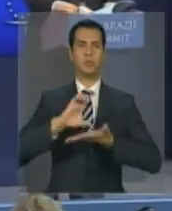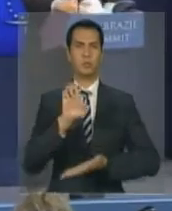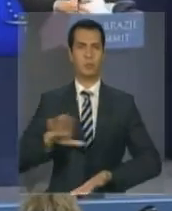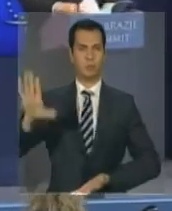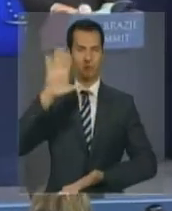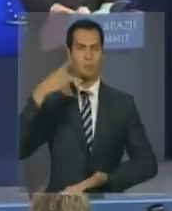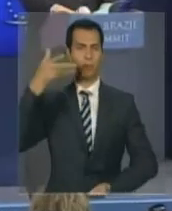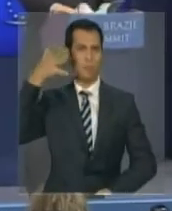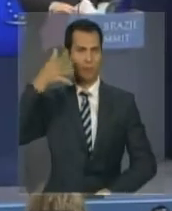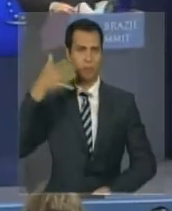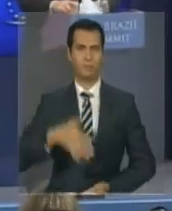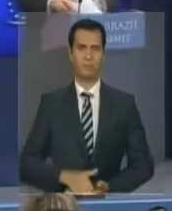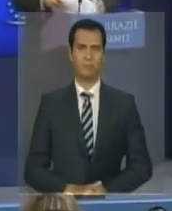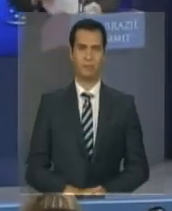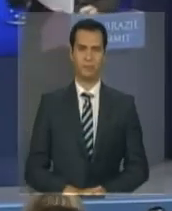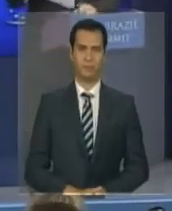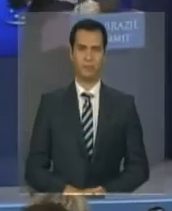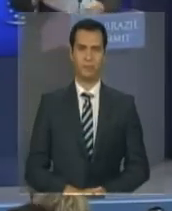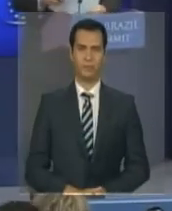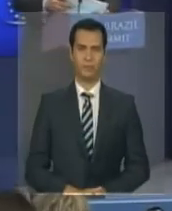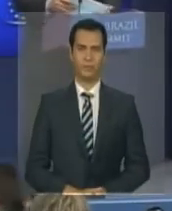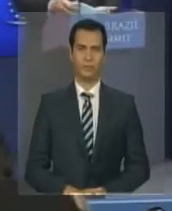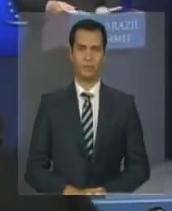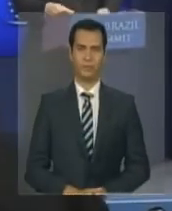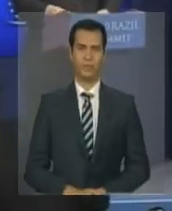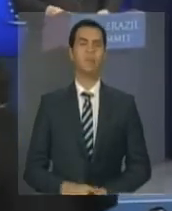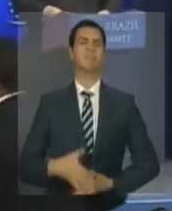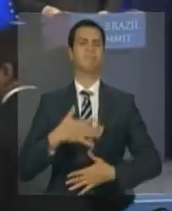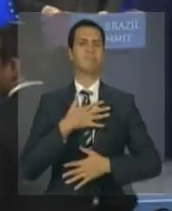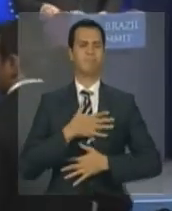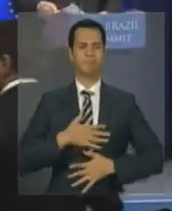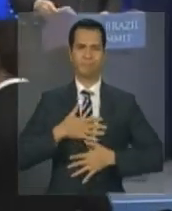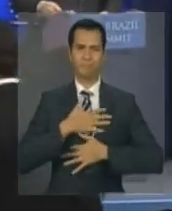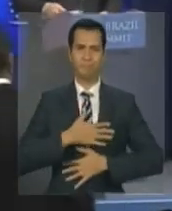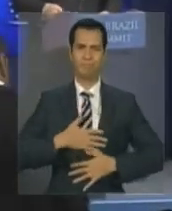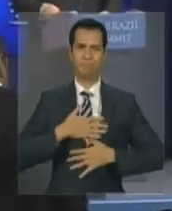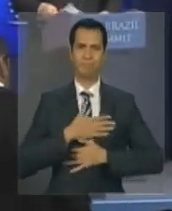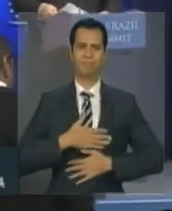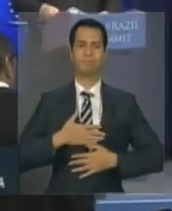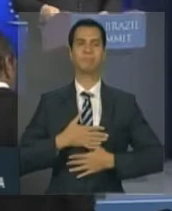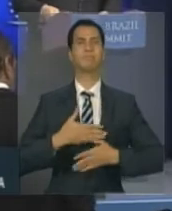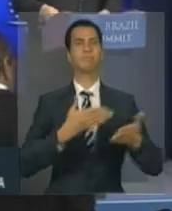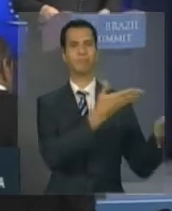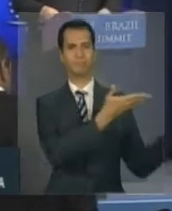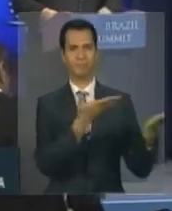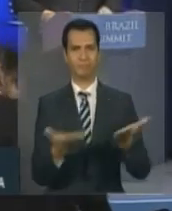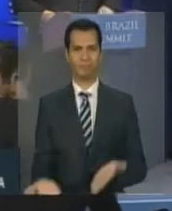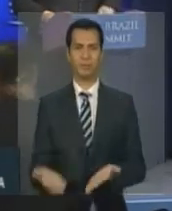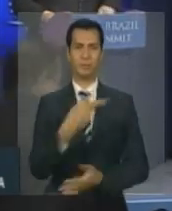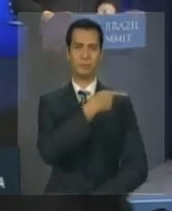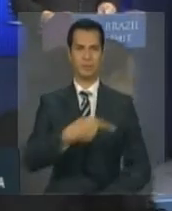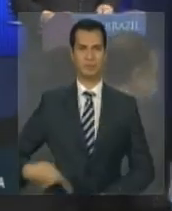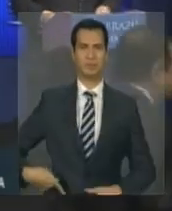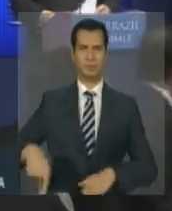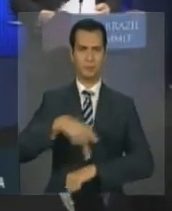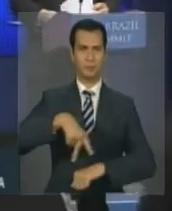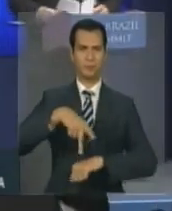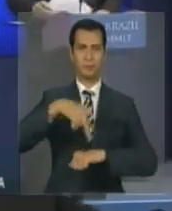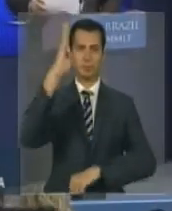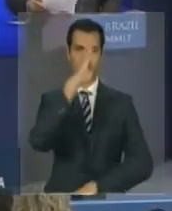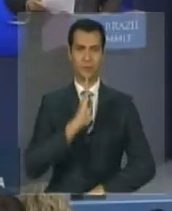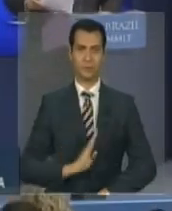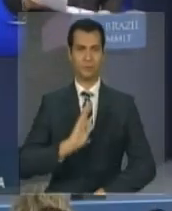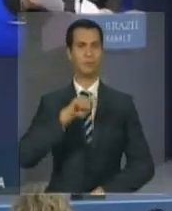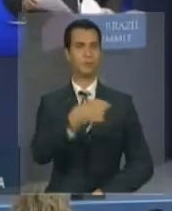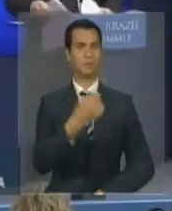É com grande satisfação que dou as boas-vindas à presidenta do Brasil, senhora Dilma Rousseff, na